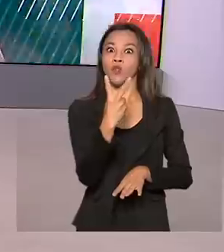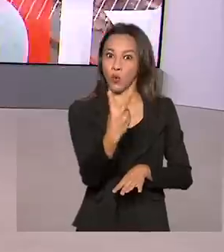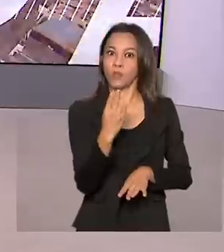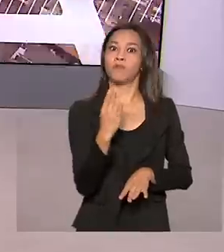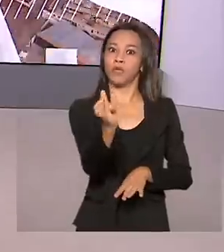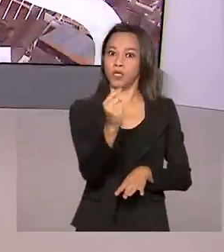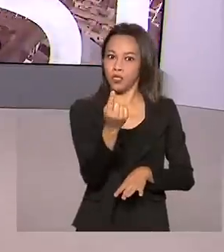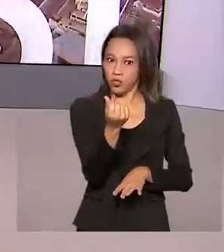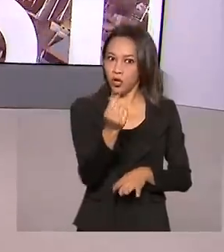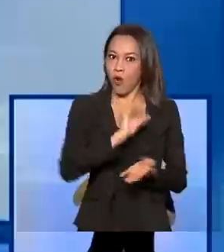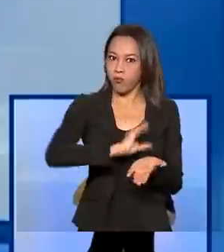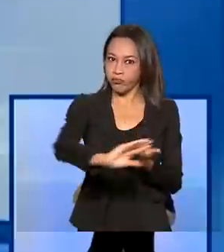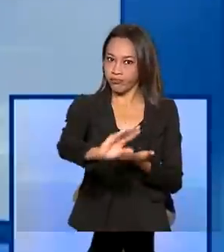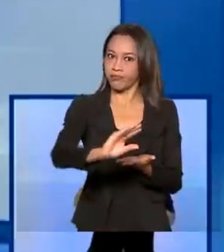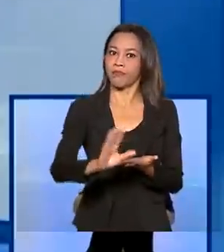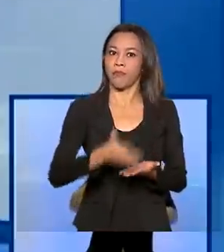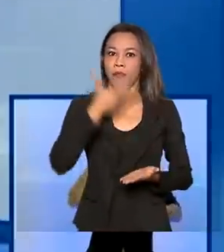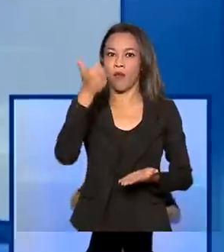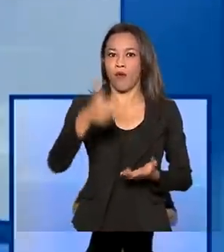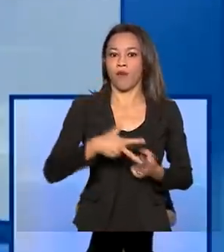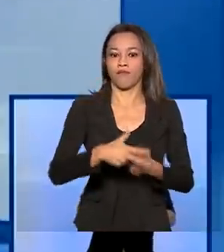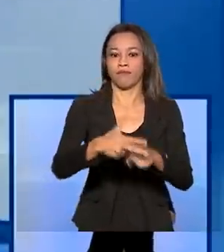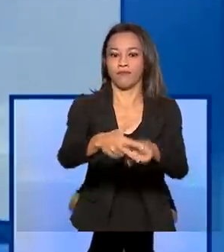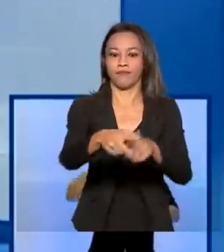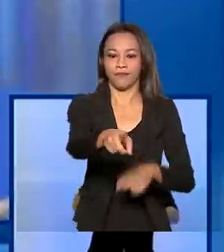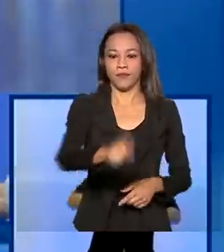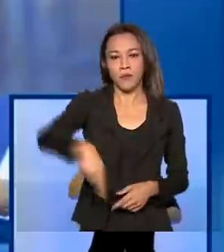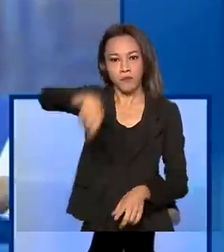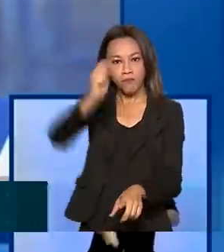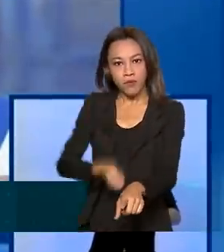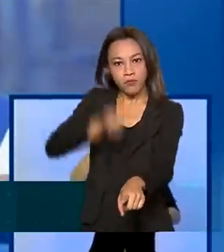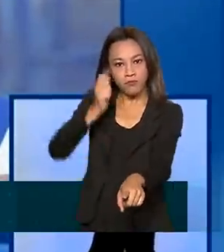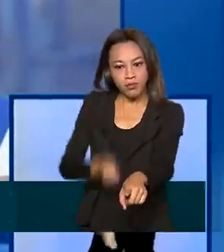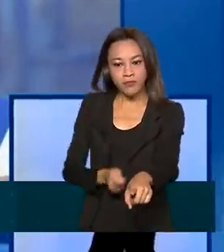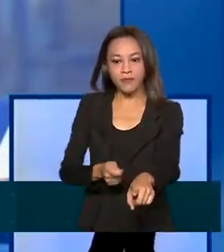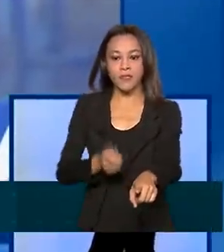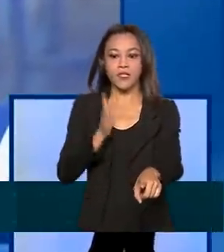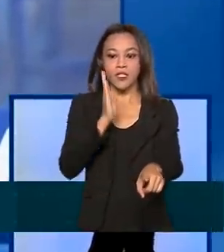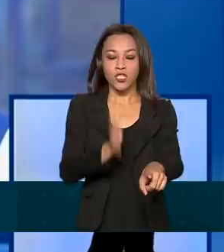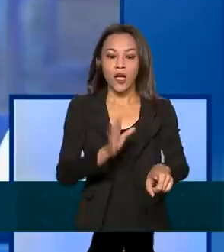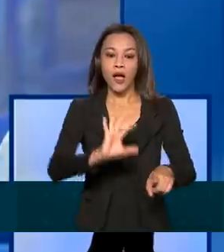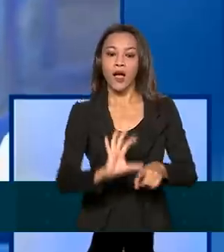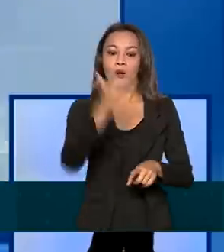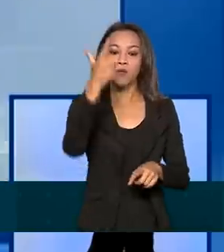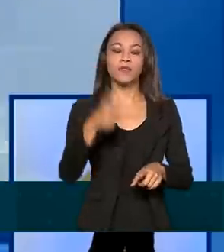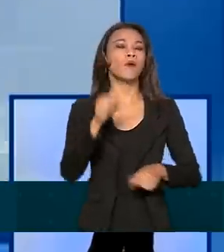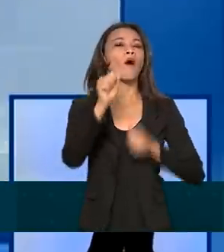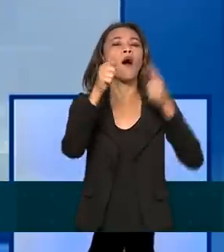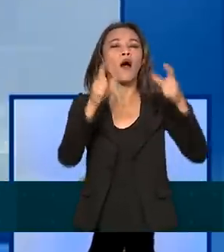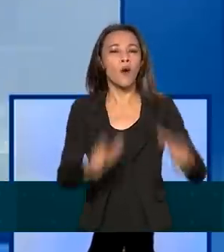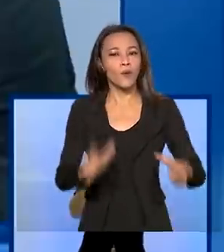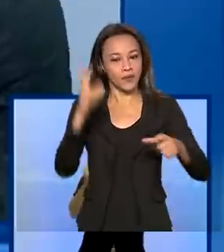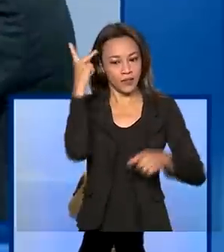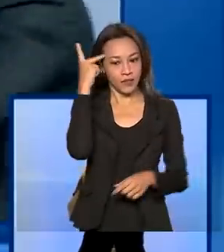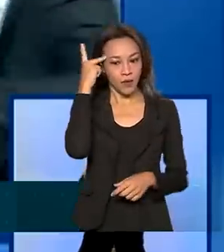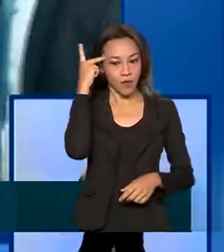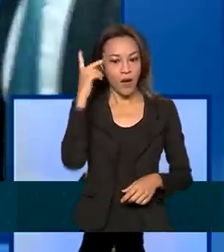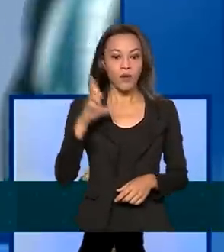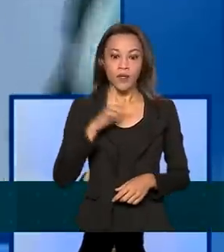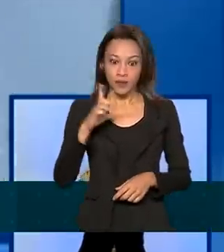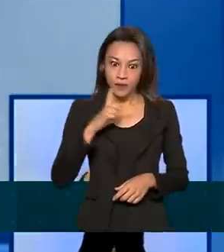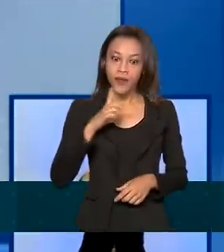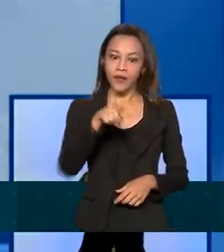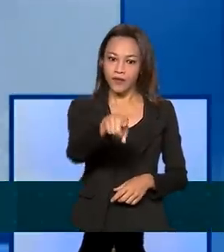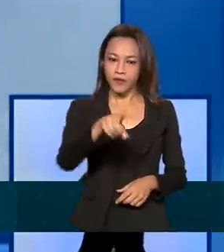em investimentos. O leilão foi realizado na sede da Bolsa de Valores em São Paulo e teve como